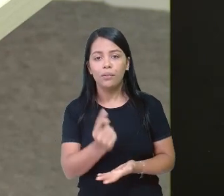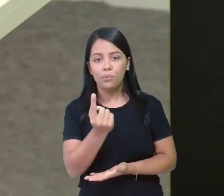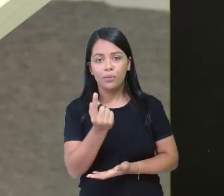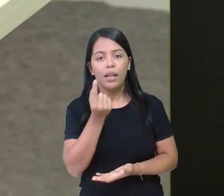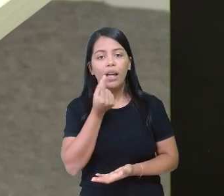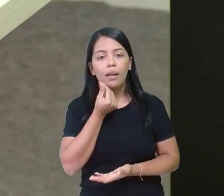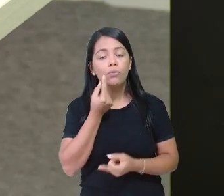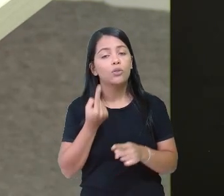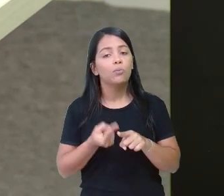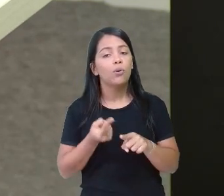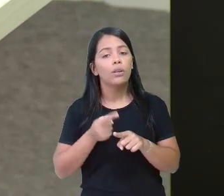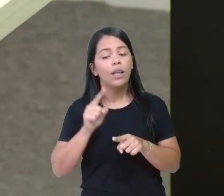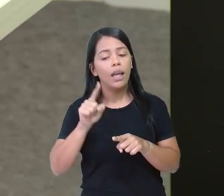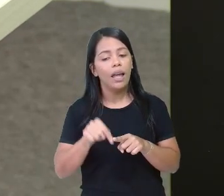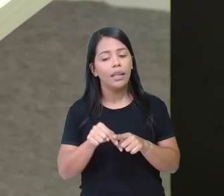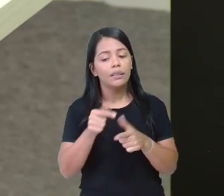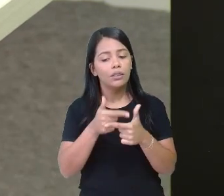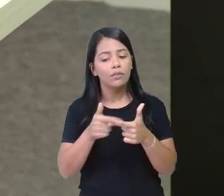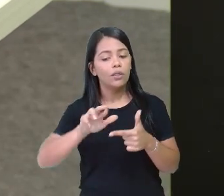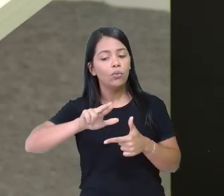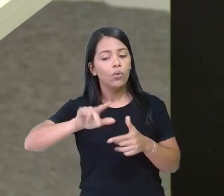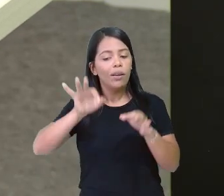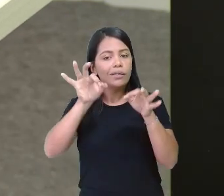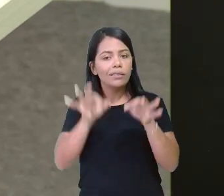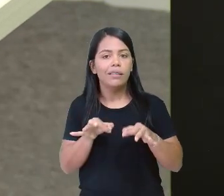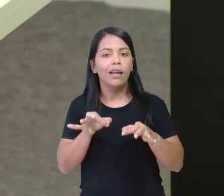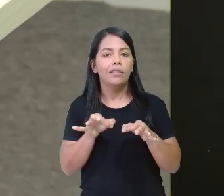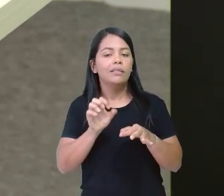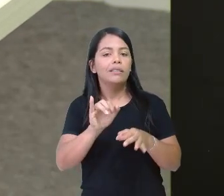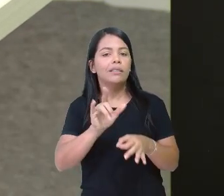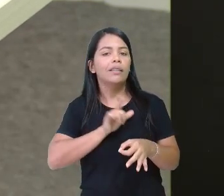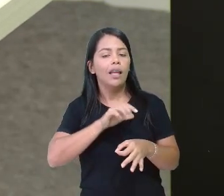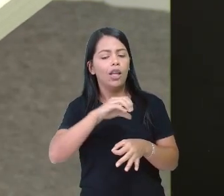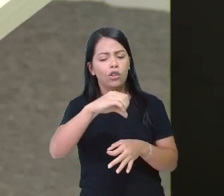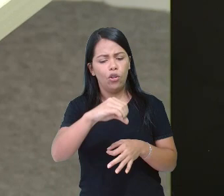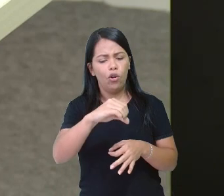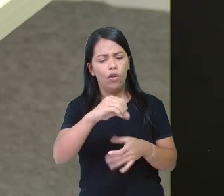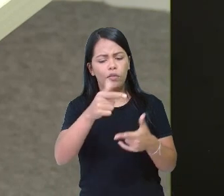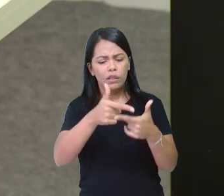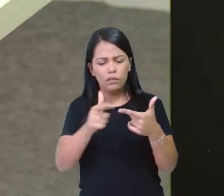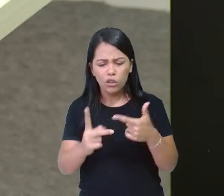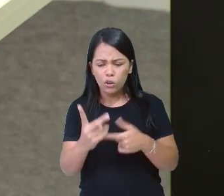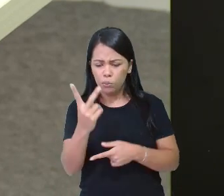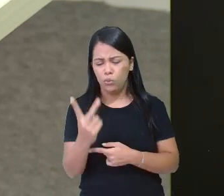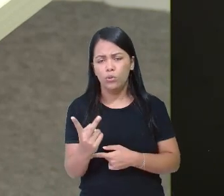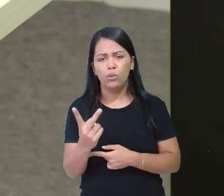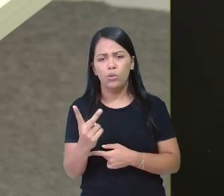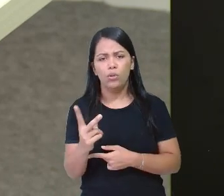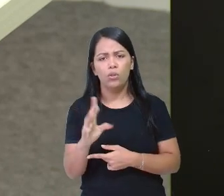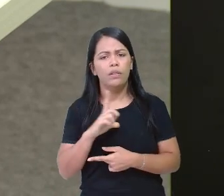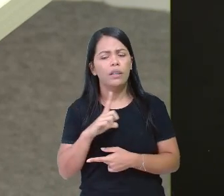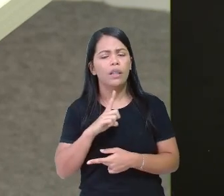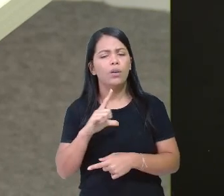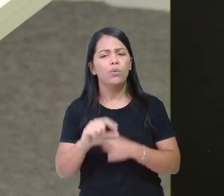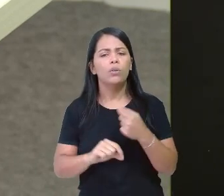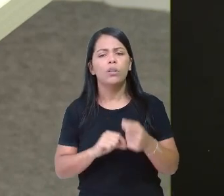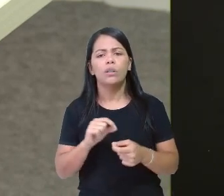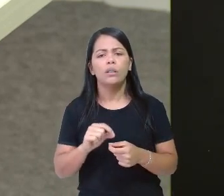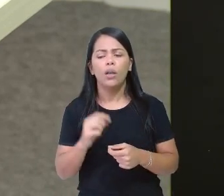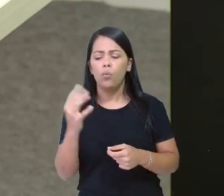lápis. Porque essa divisão não é exata. Se você tem nove pra dividir pra dois, vai ficar o quê?